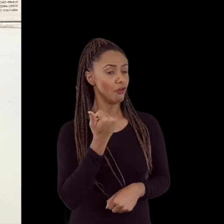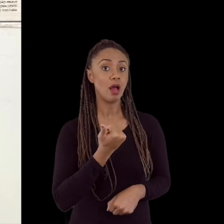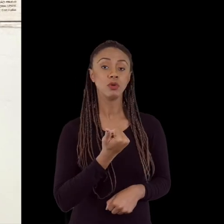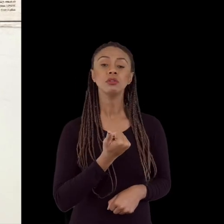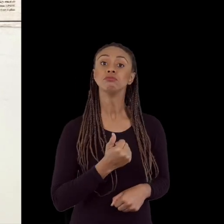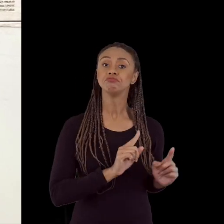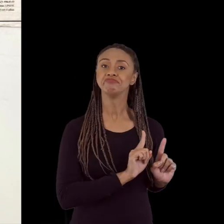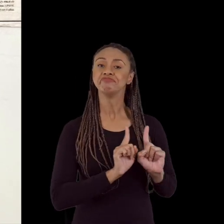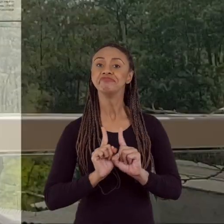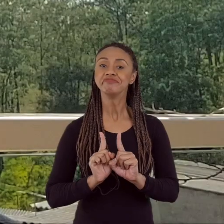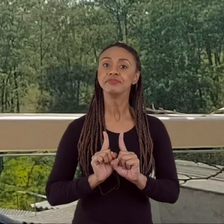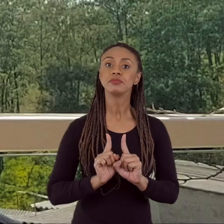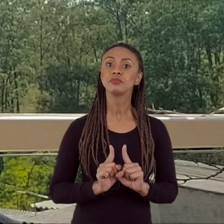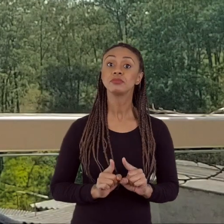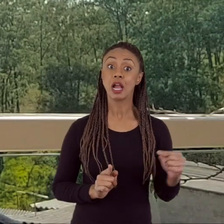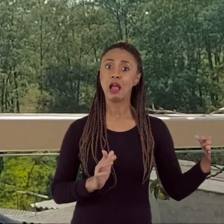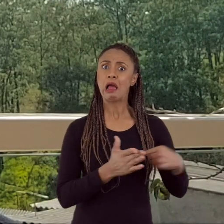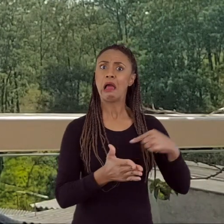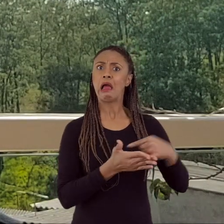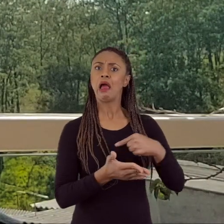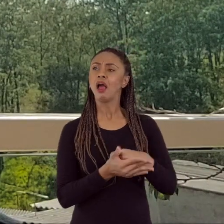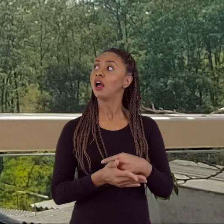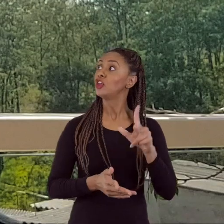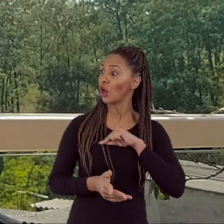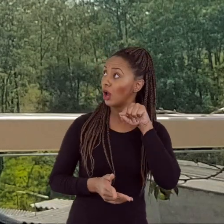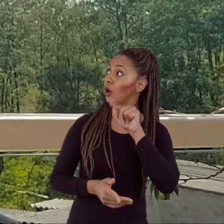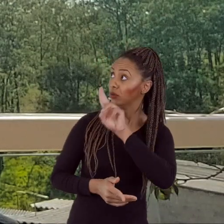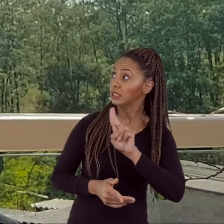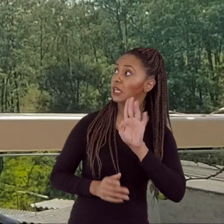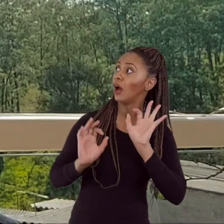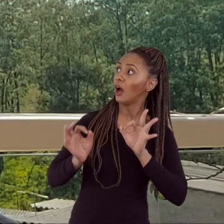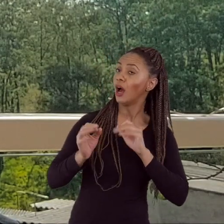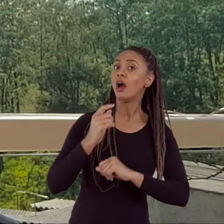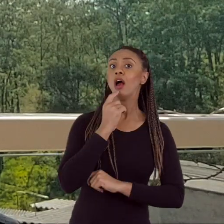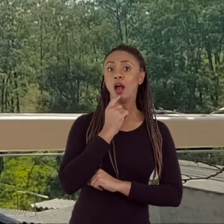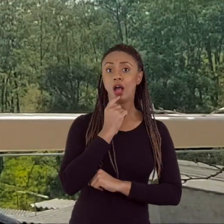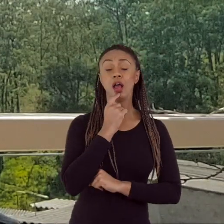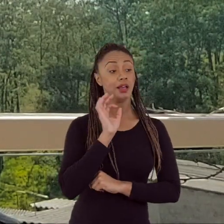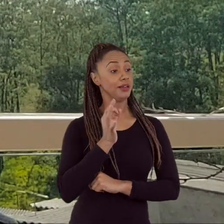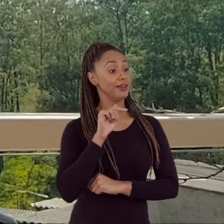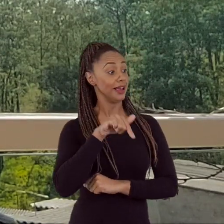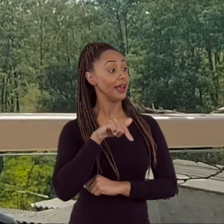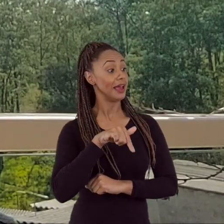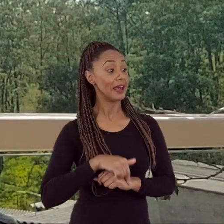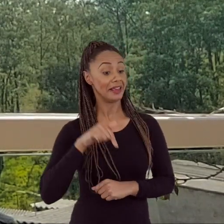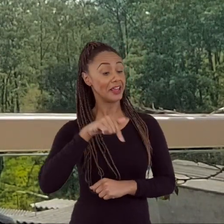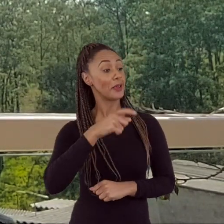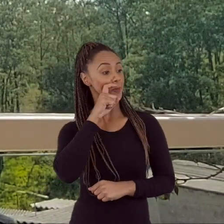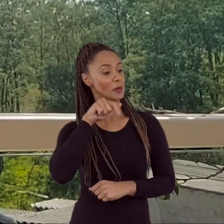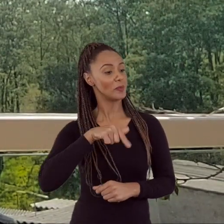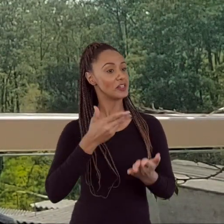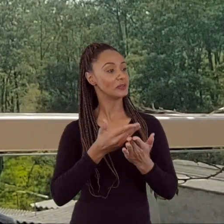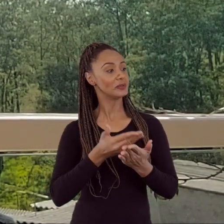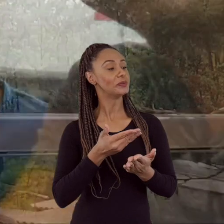Nossa, me encheu de perguntas. Nossa, pai, aqui é a universidade? É, aqui é um lugar onde